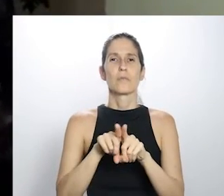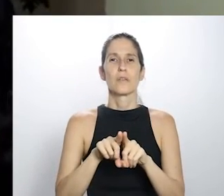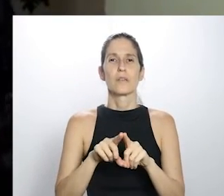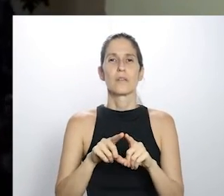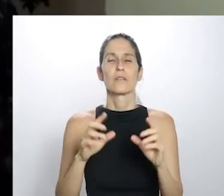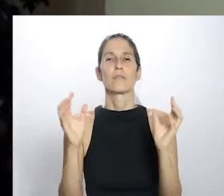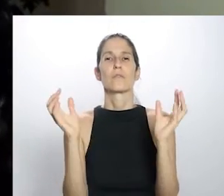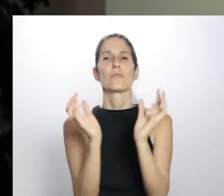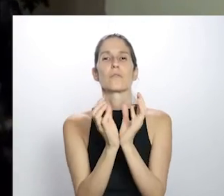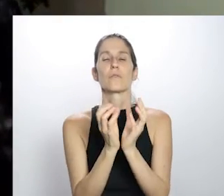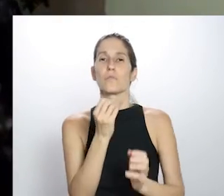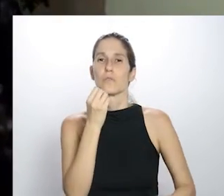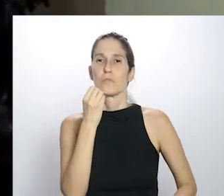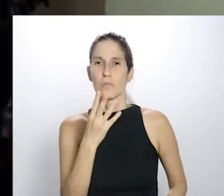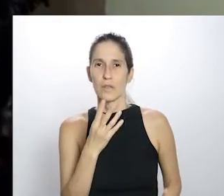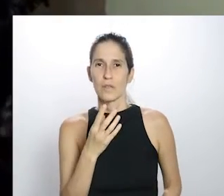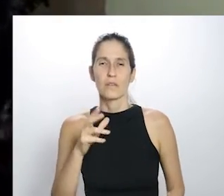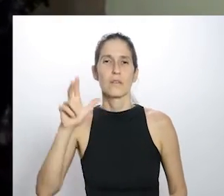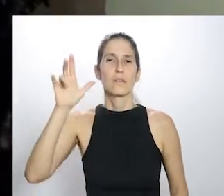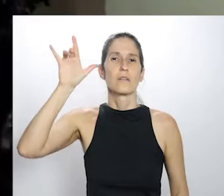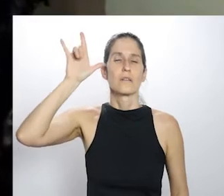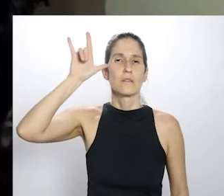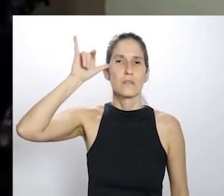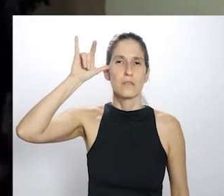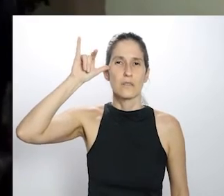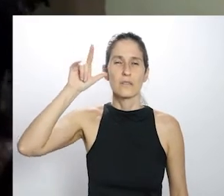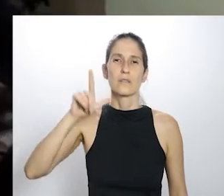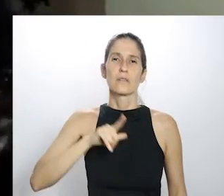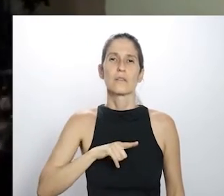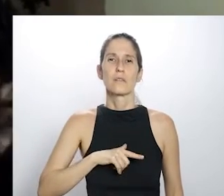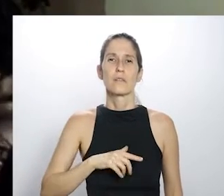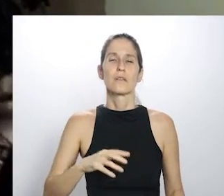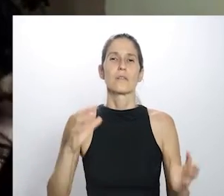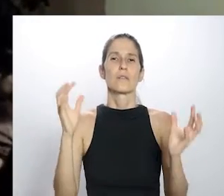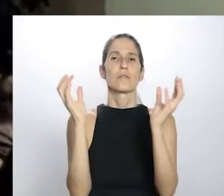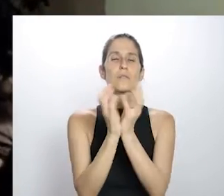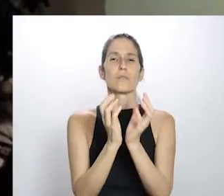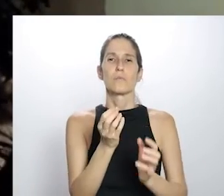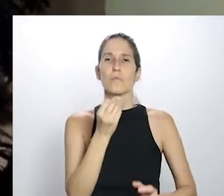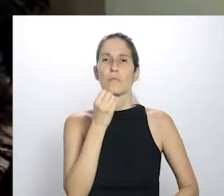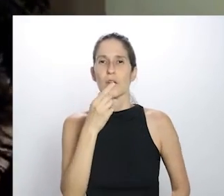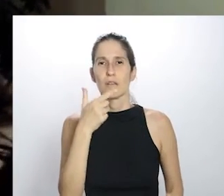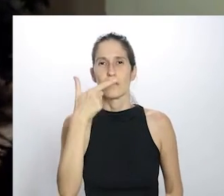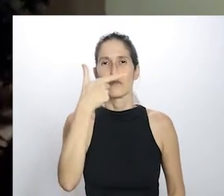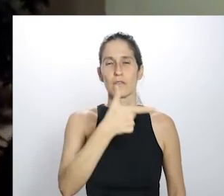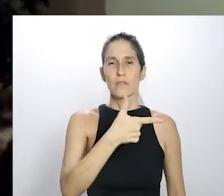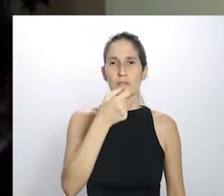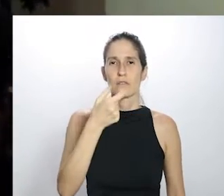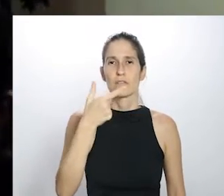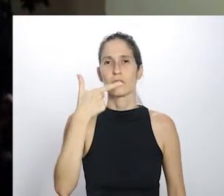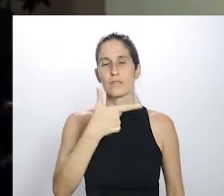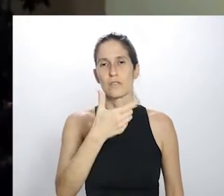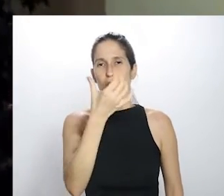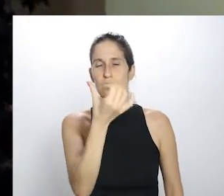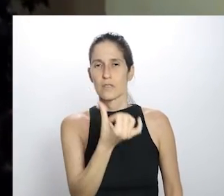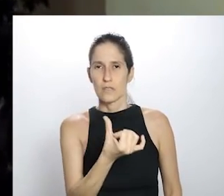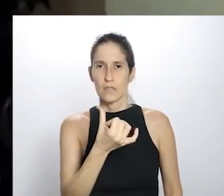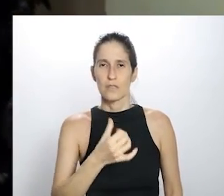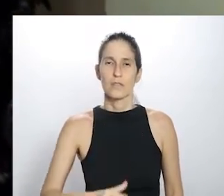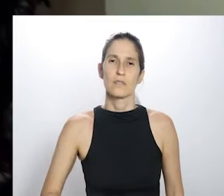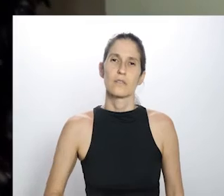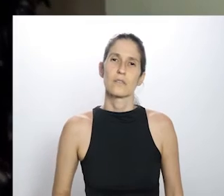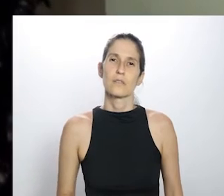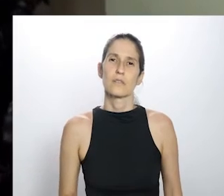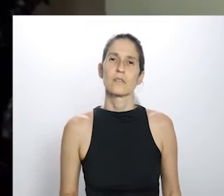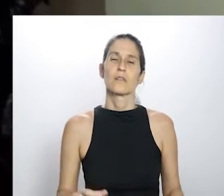também o Grupo do Bem, que no Instagram está Grupo do Bem 2026, que é uma outra ação aqui no Recife